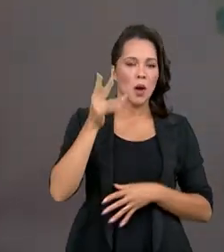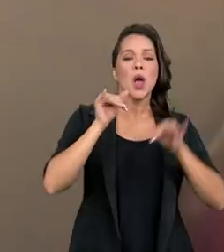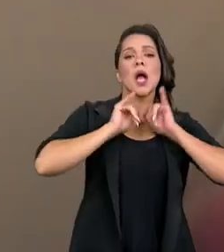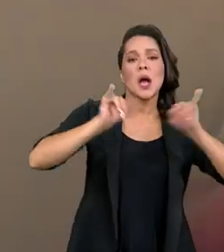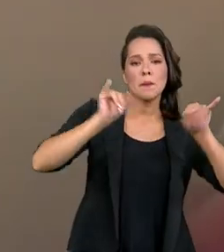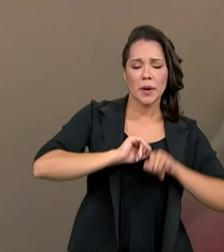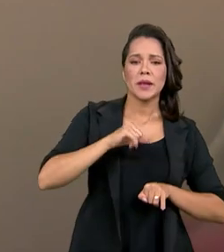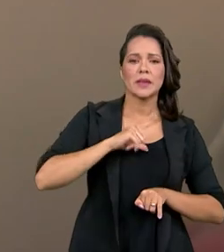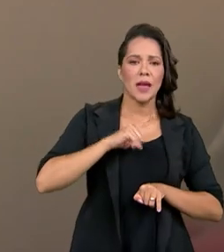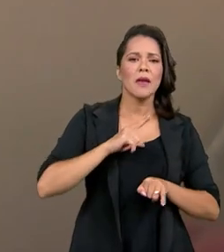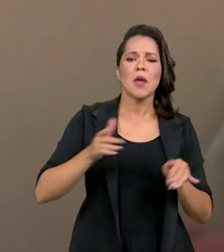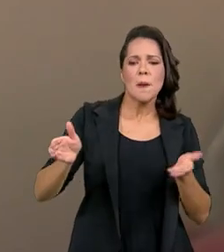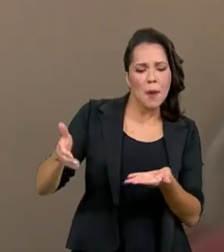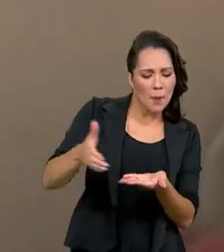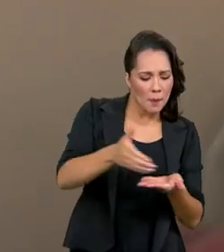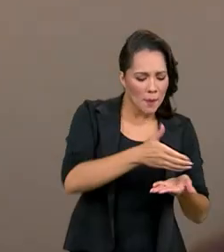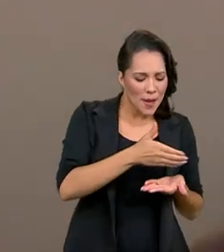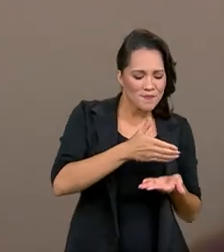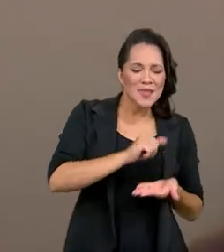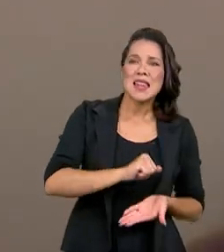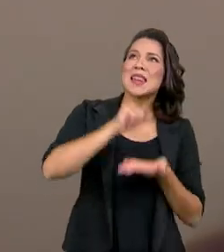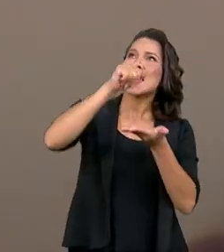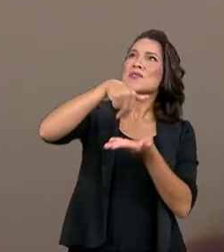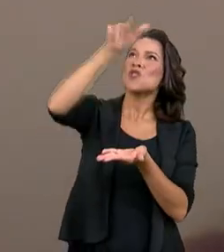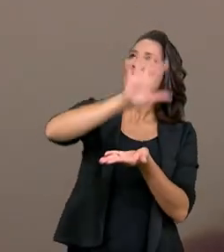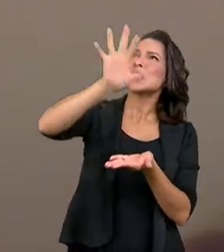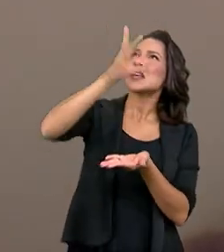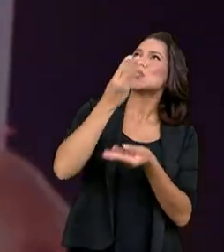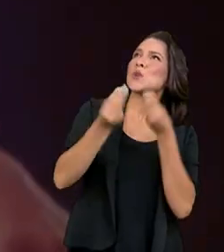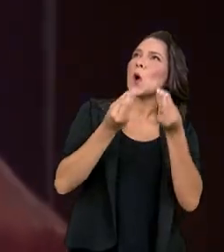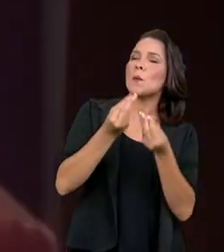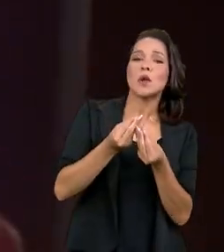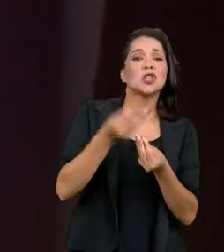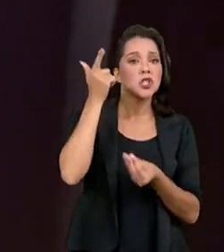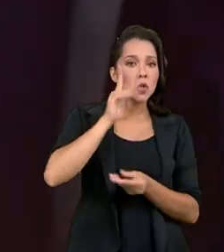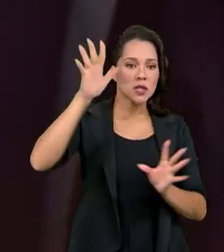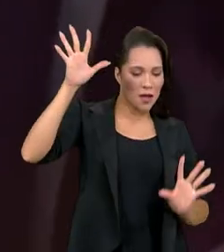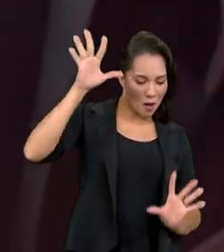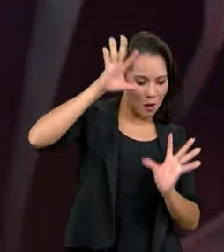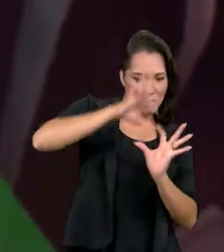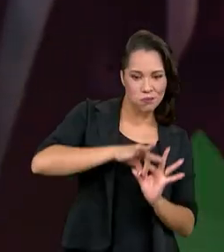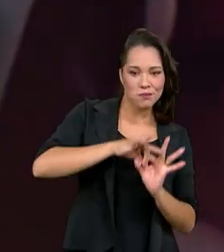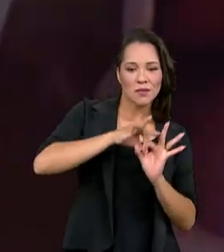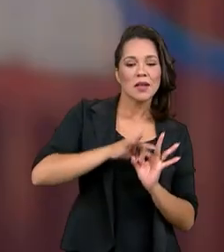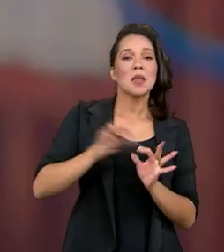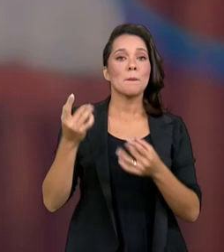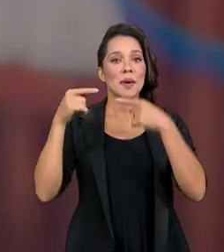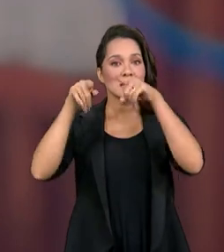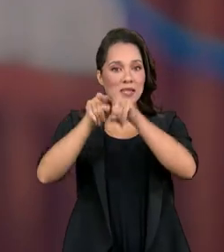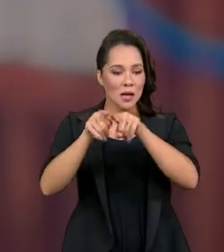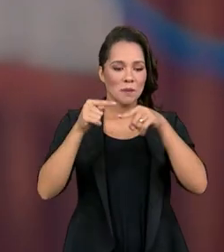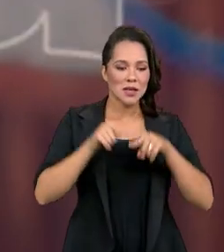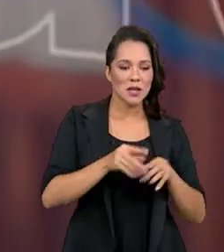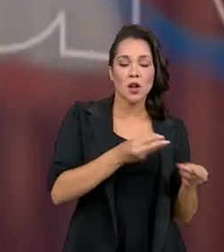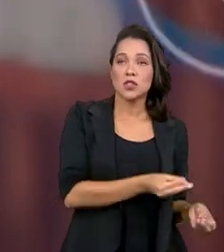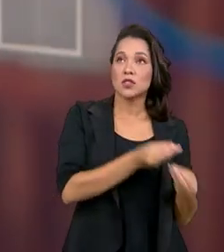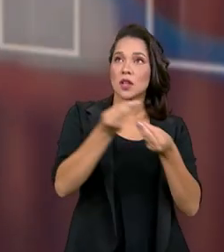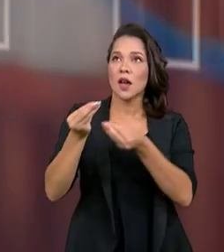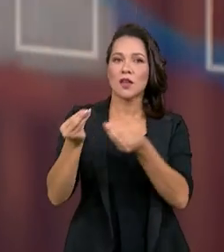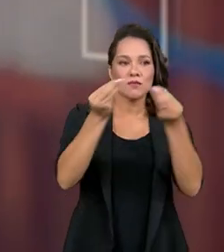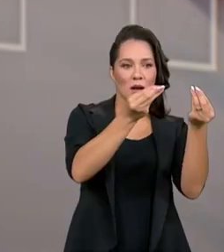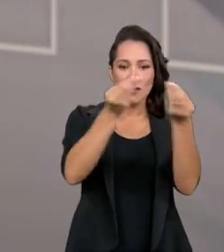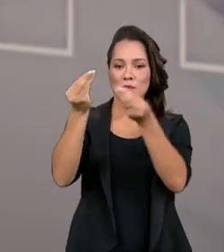que não consegue levar para o norte ou para o nordeste e a gente consegue unir, a gente consegue trazer parceiros de logística, por exemplo,